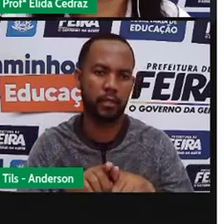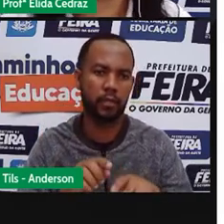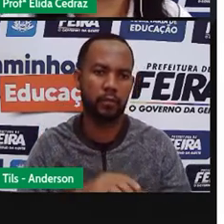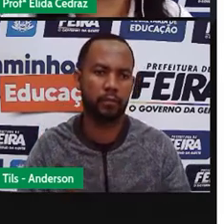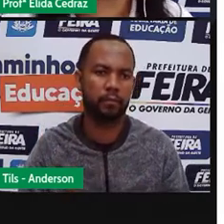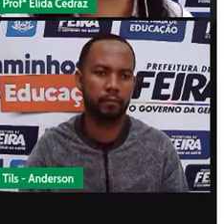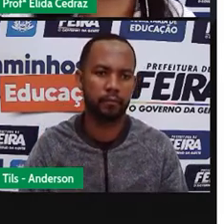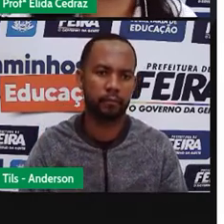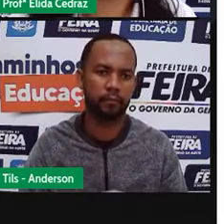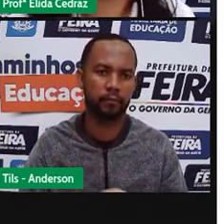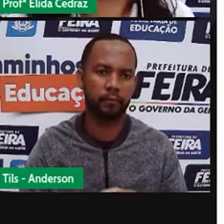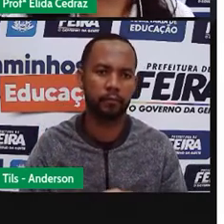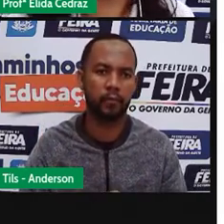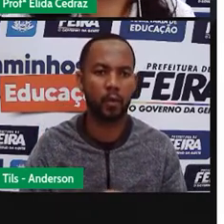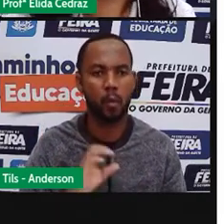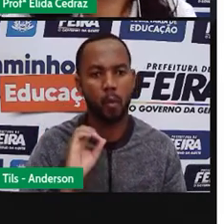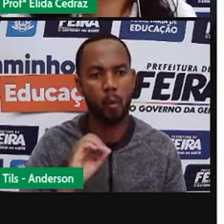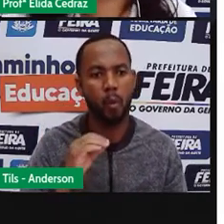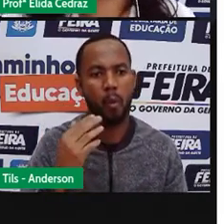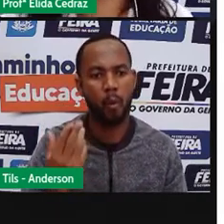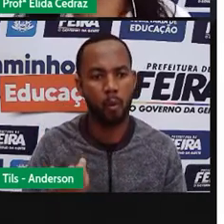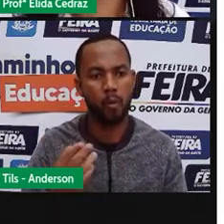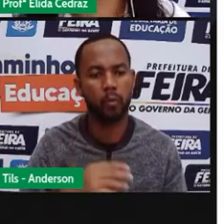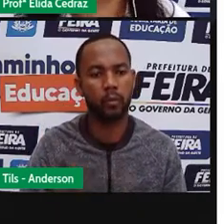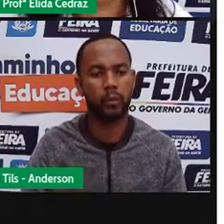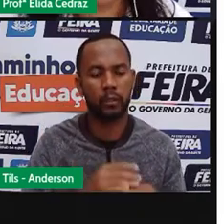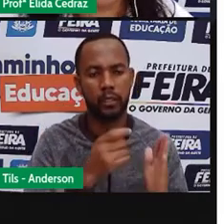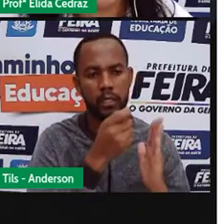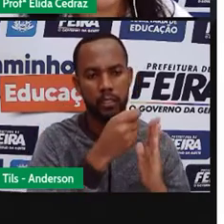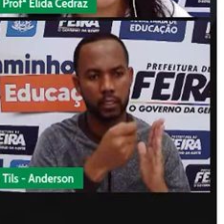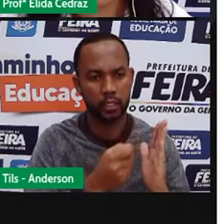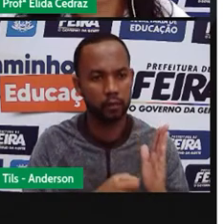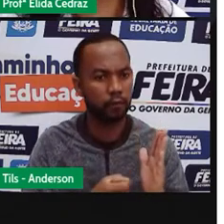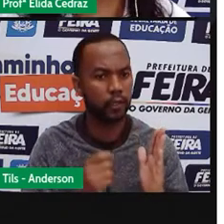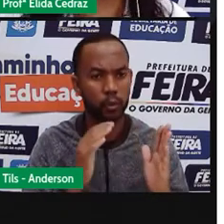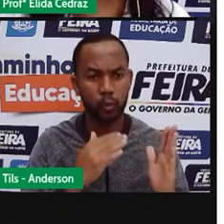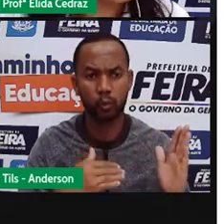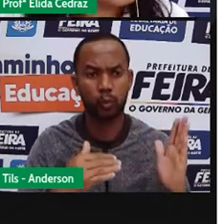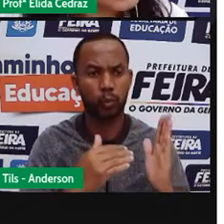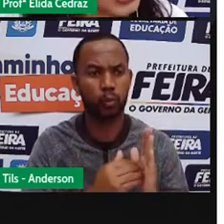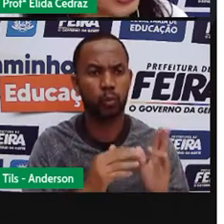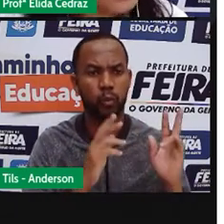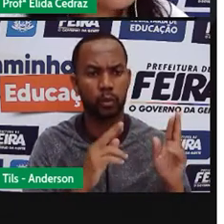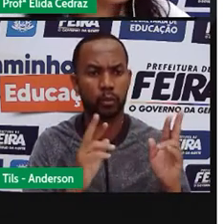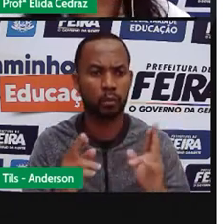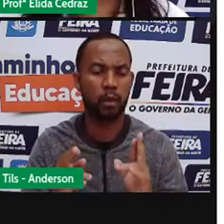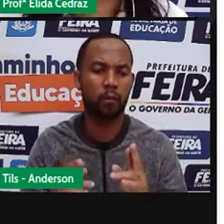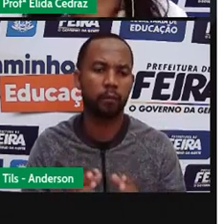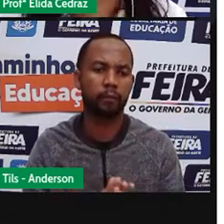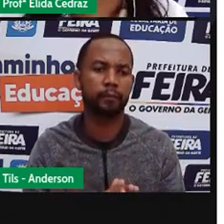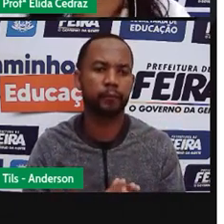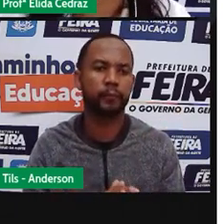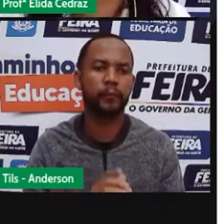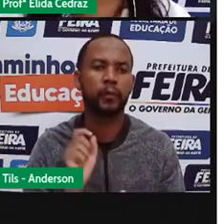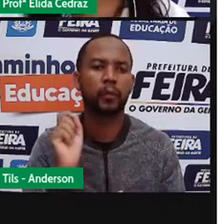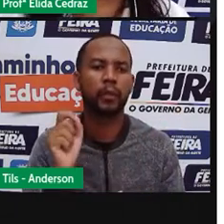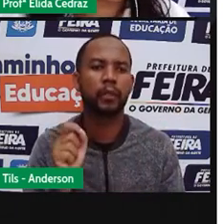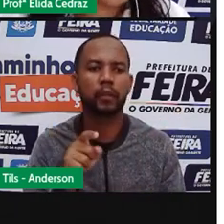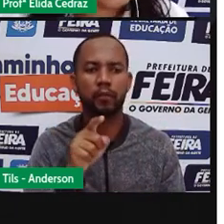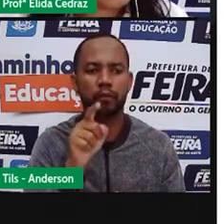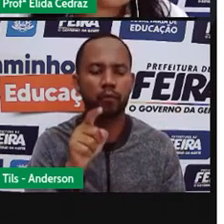de minuto ou ainda escrever todo por extensa. De acordo com o que foi